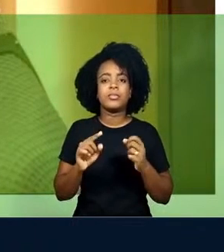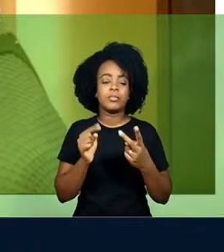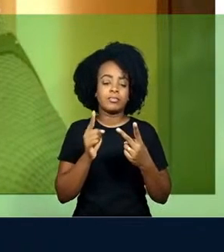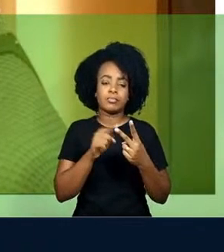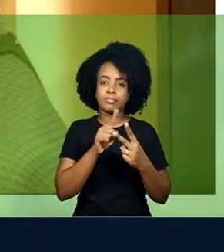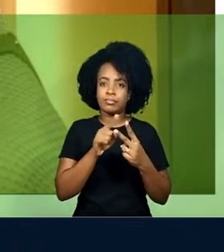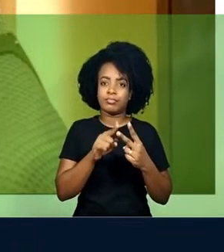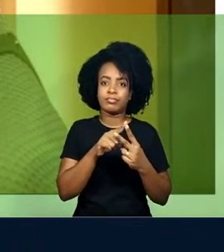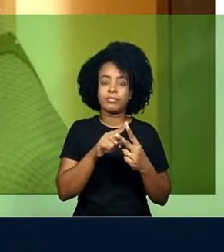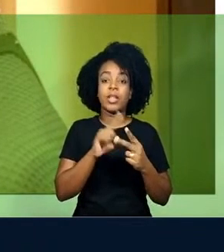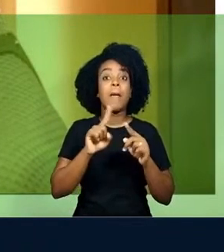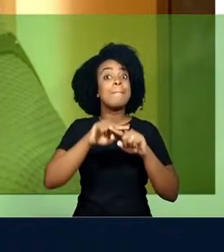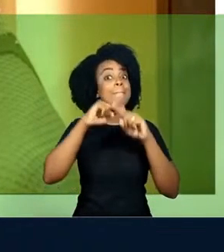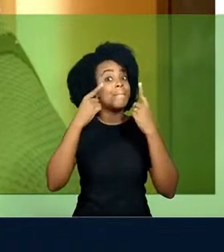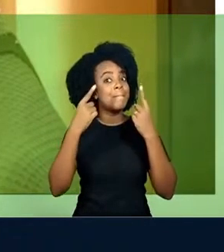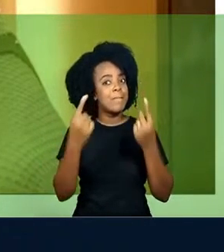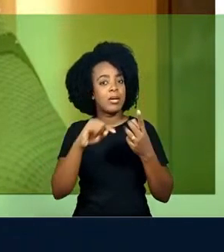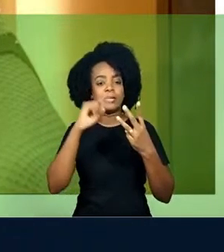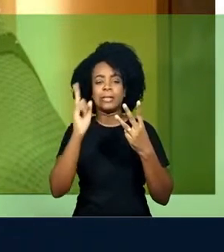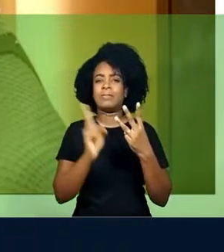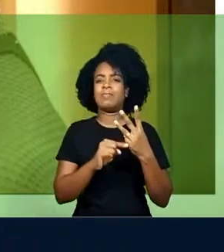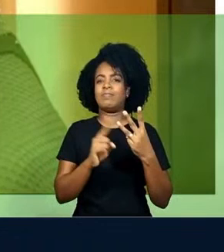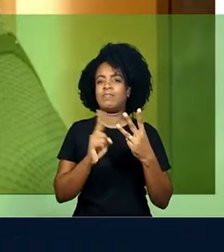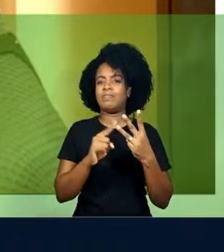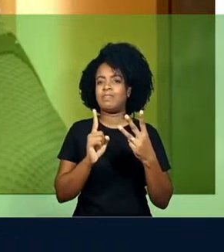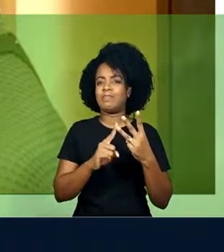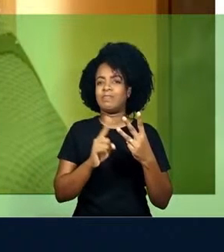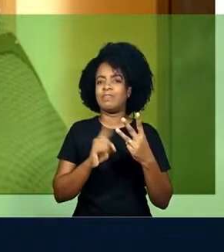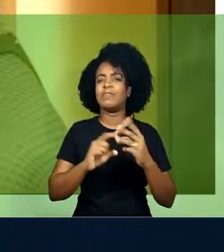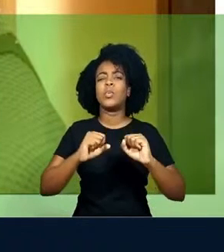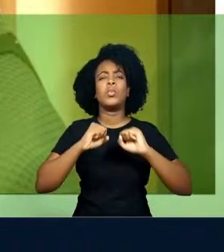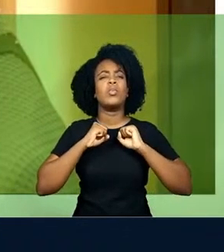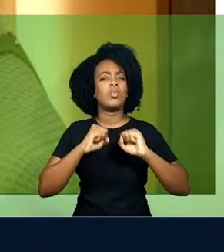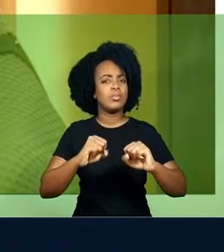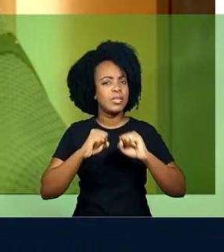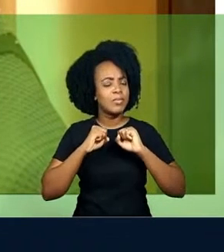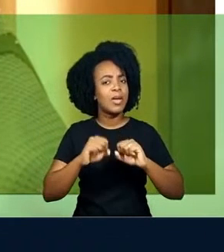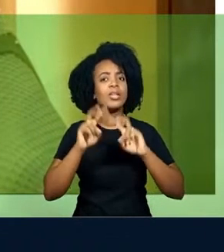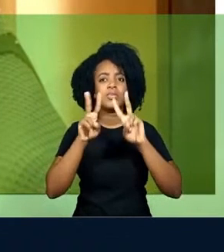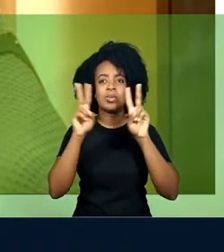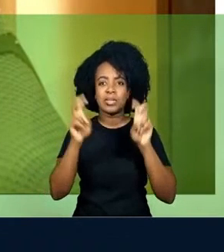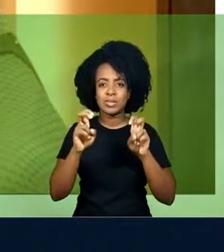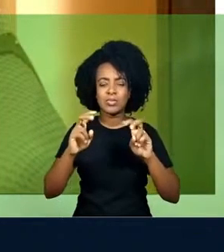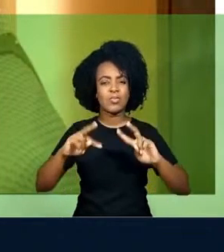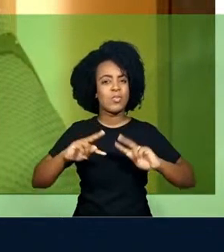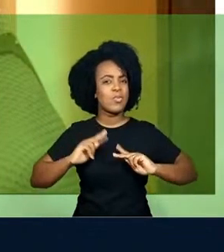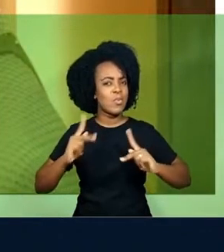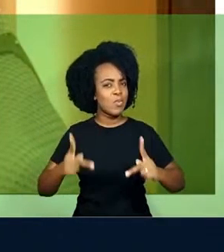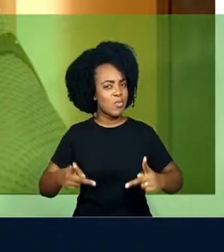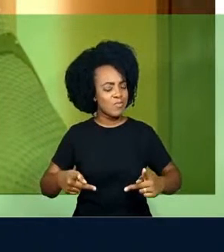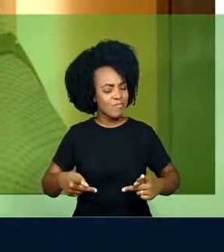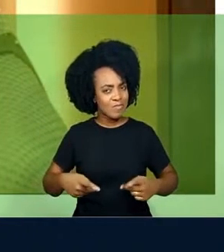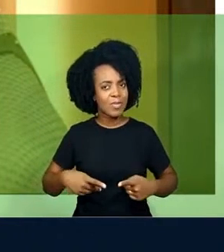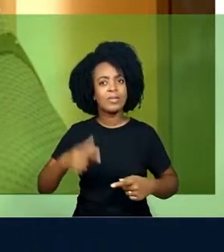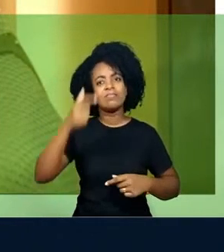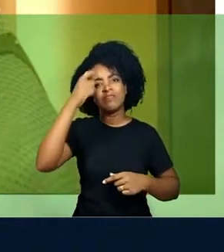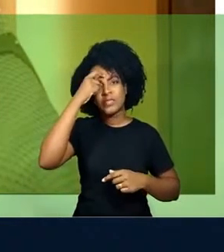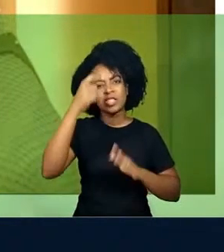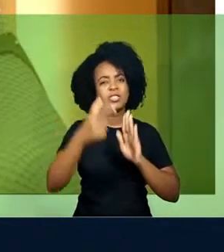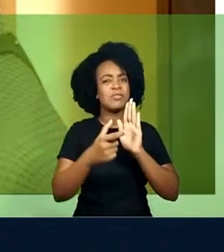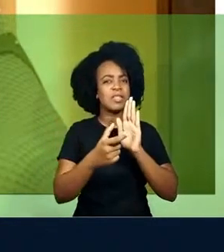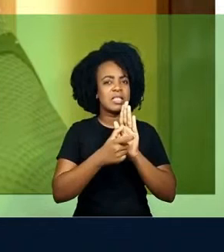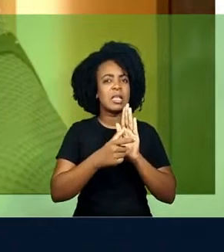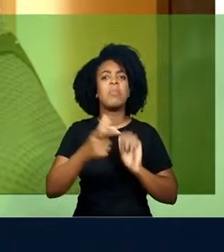acredito que o debate em volta da noção de humano e de inteligência artificial